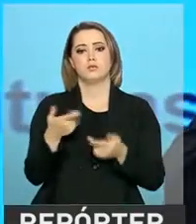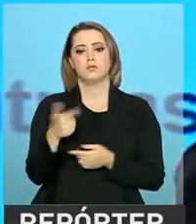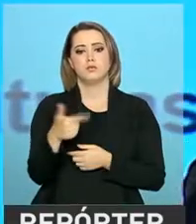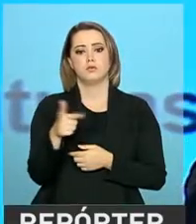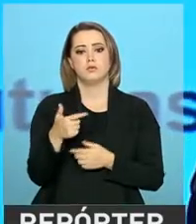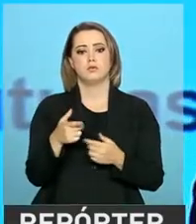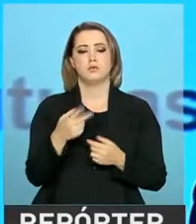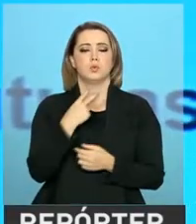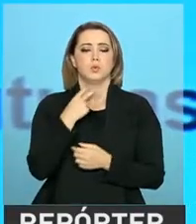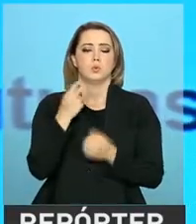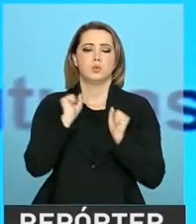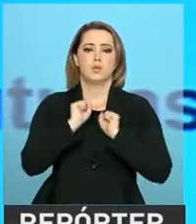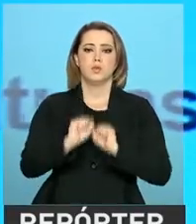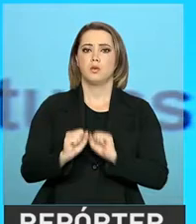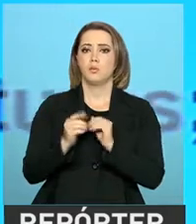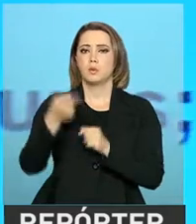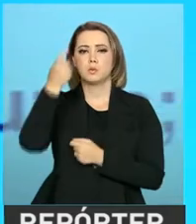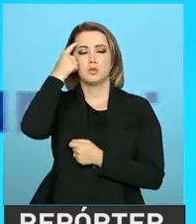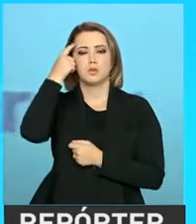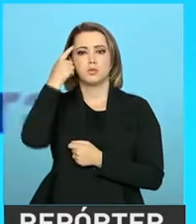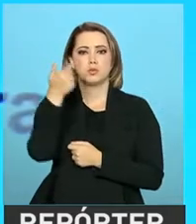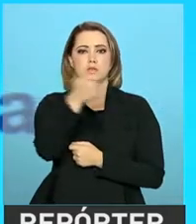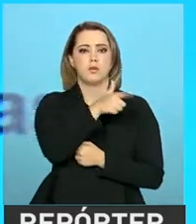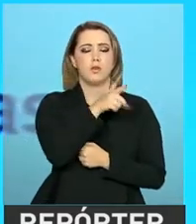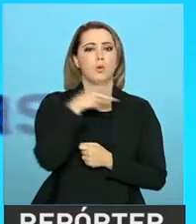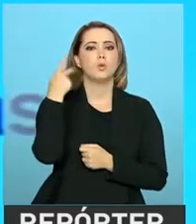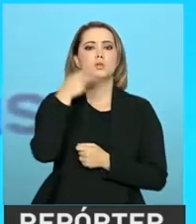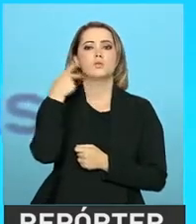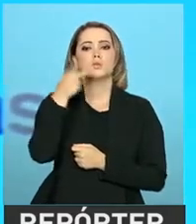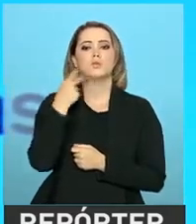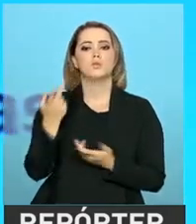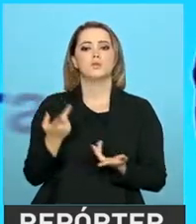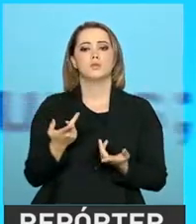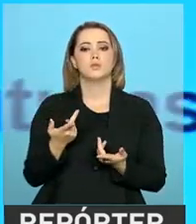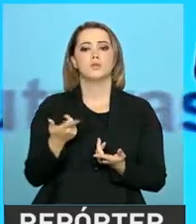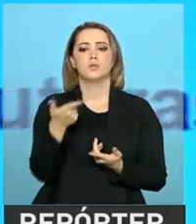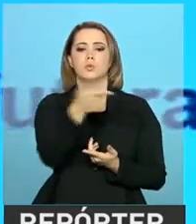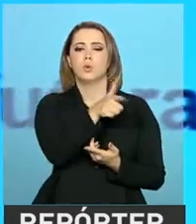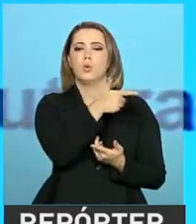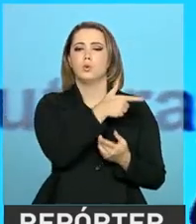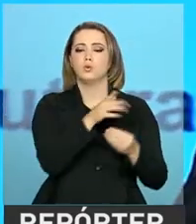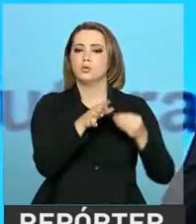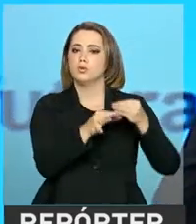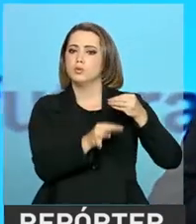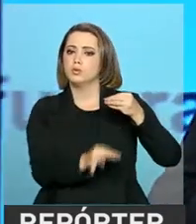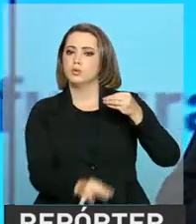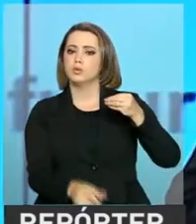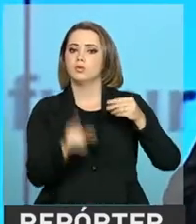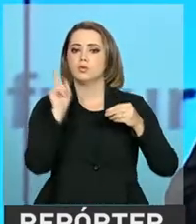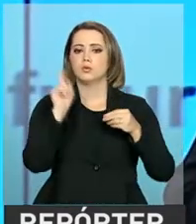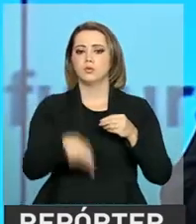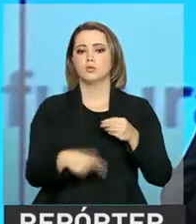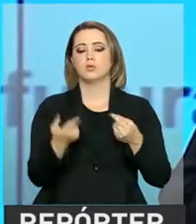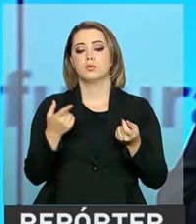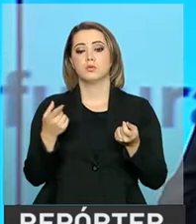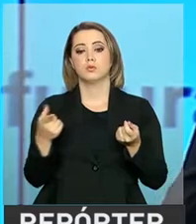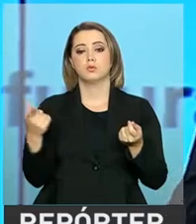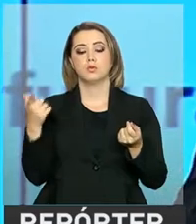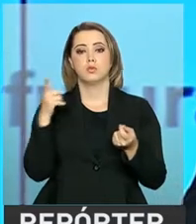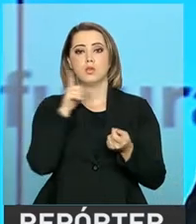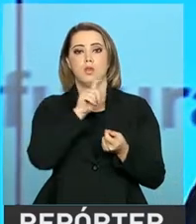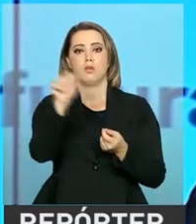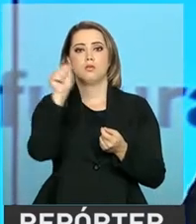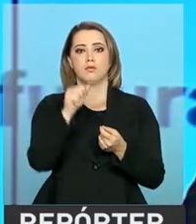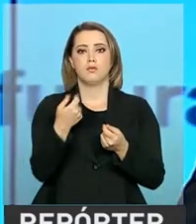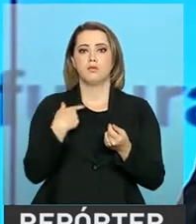possibilidade nenhuma de pensar outras políticas como aquelas tão importantes que é a superação